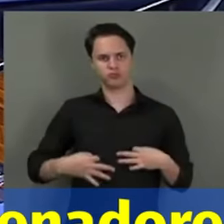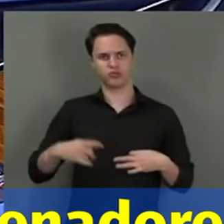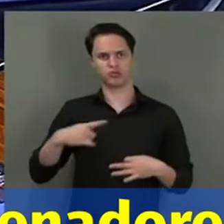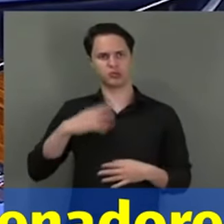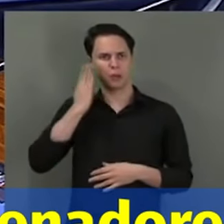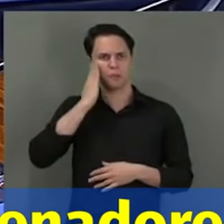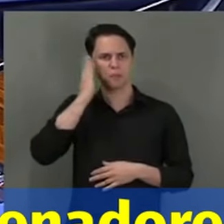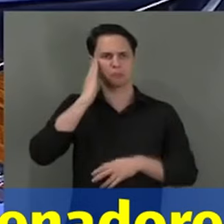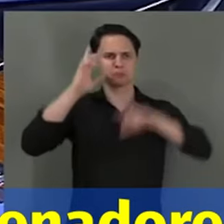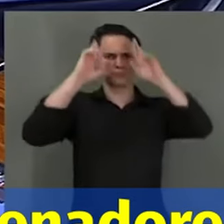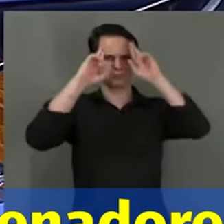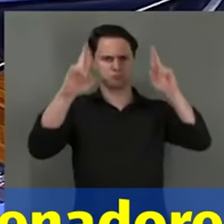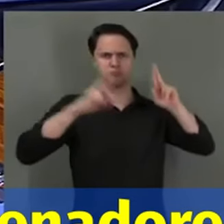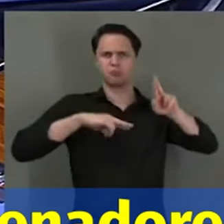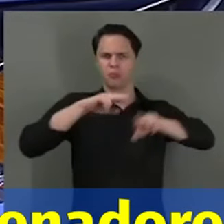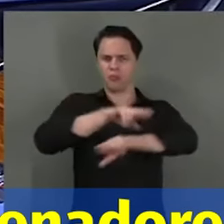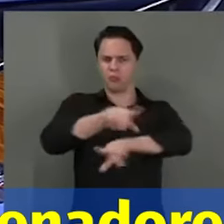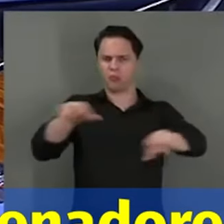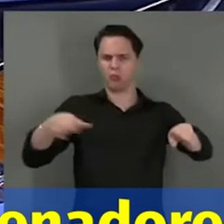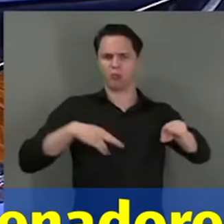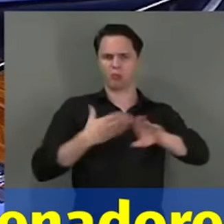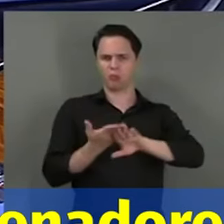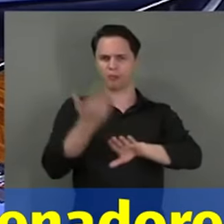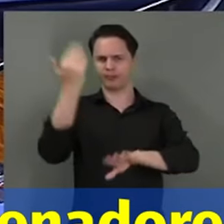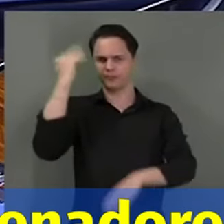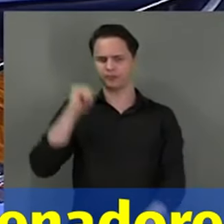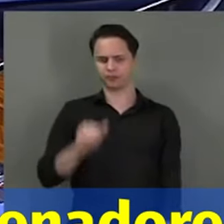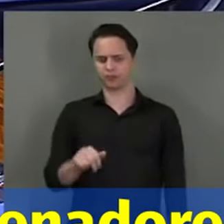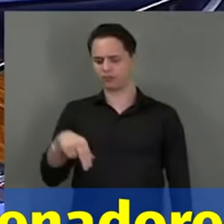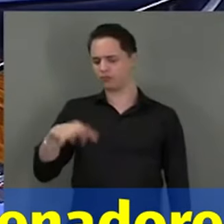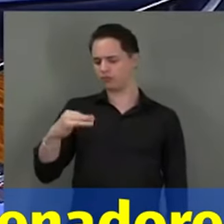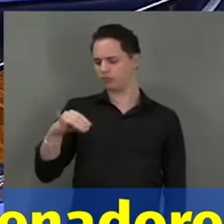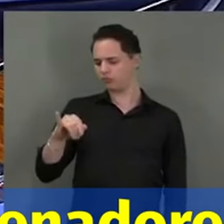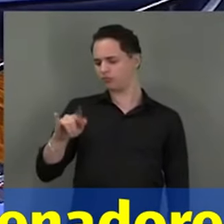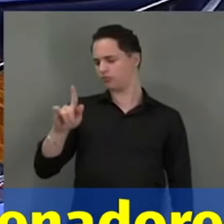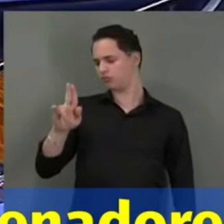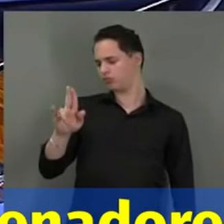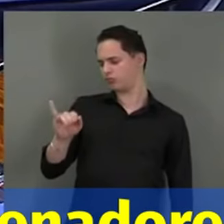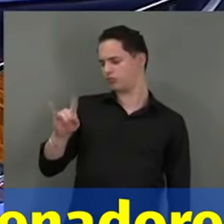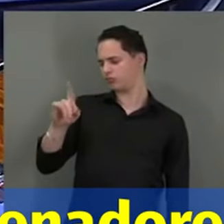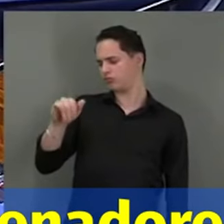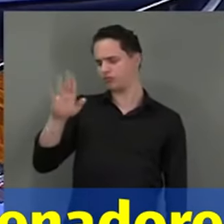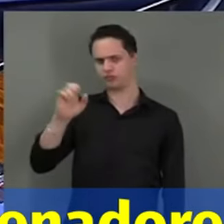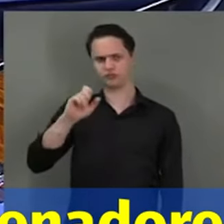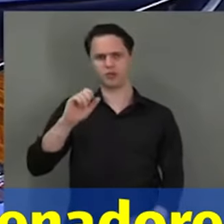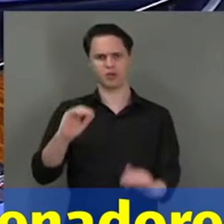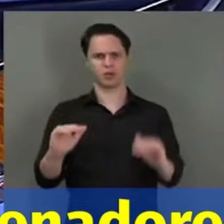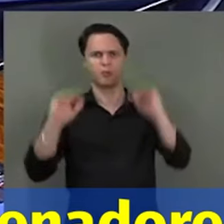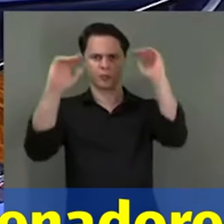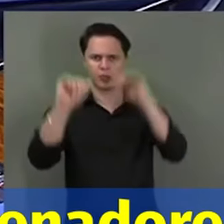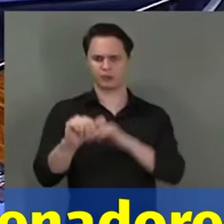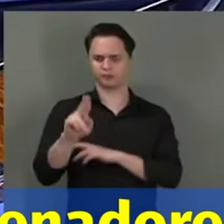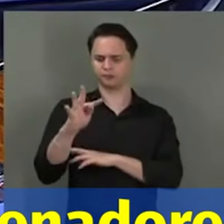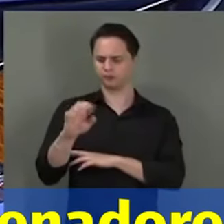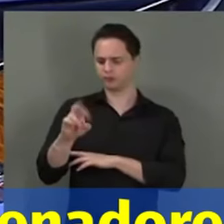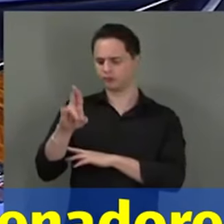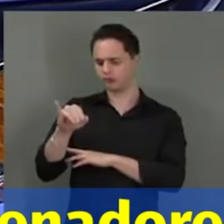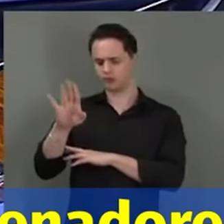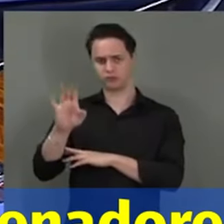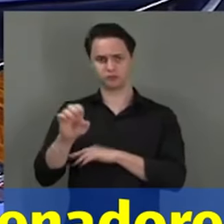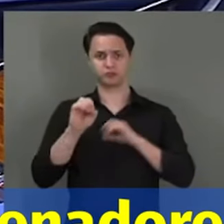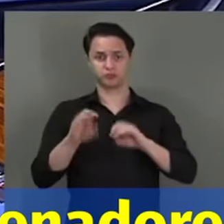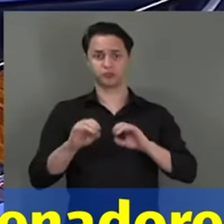respeito, a antiguidade, sabe, a autoridade, tudo isso a criança recebe